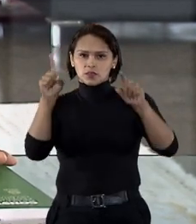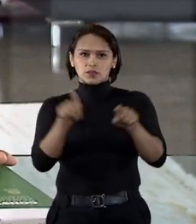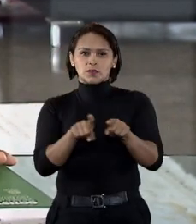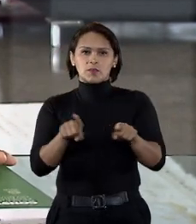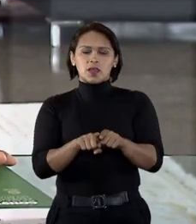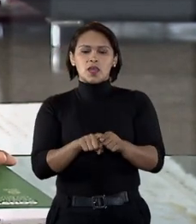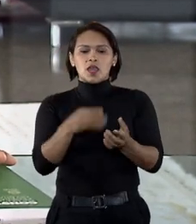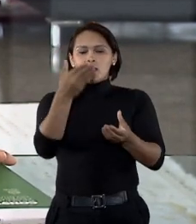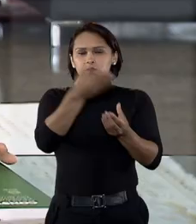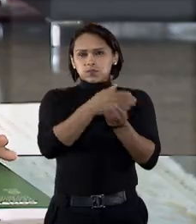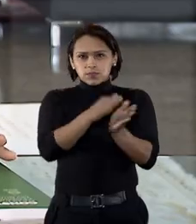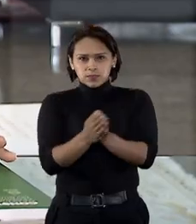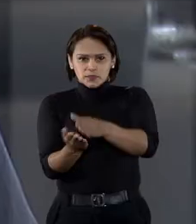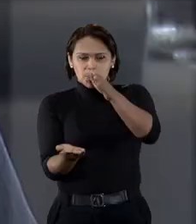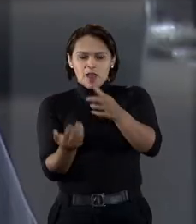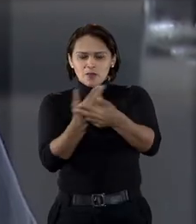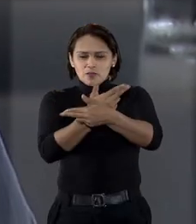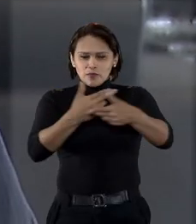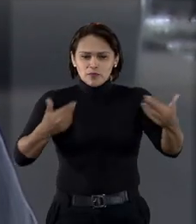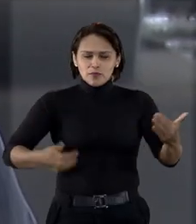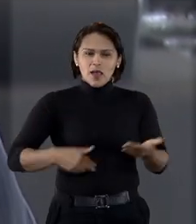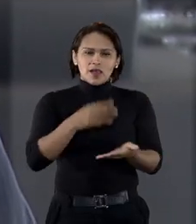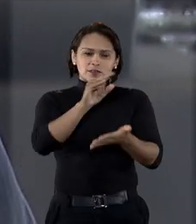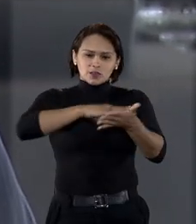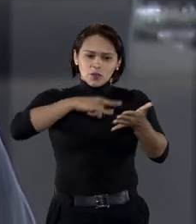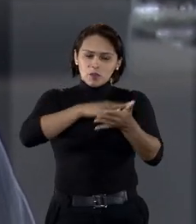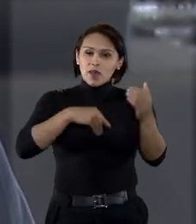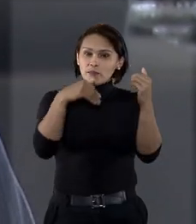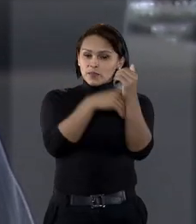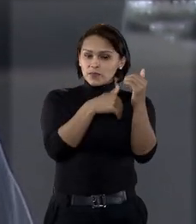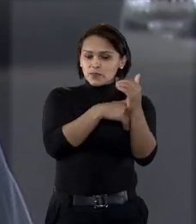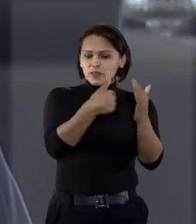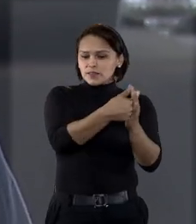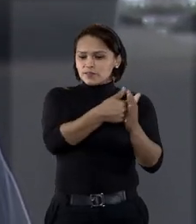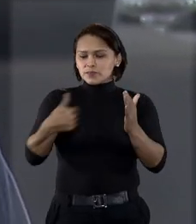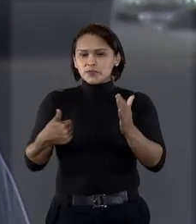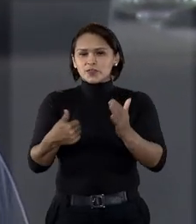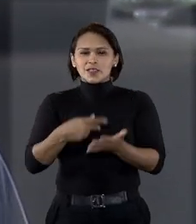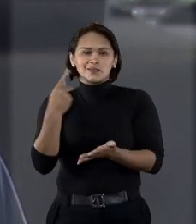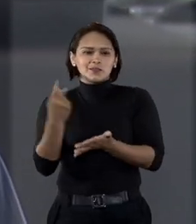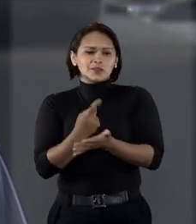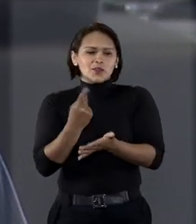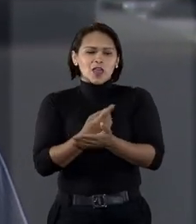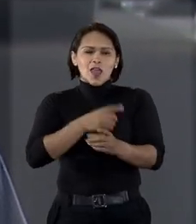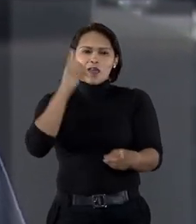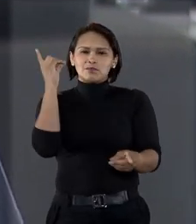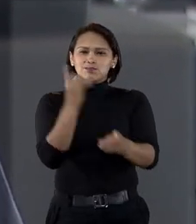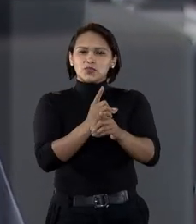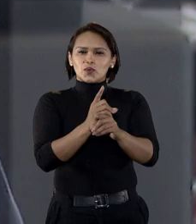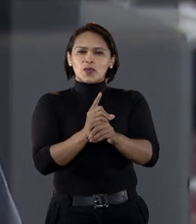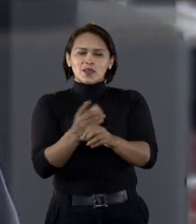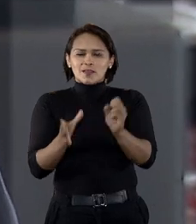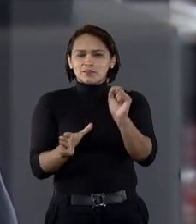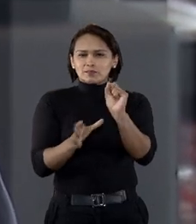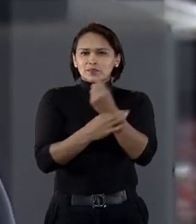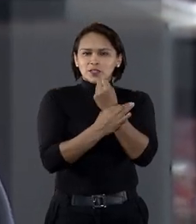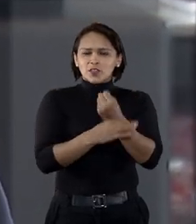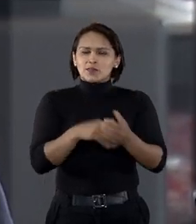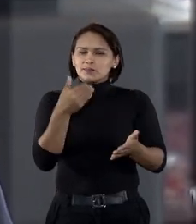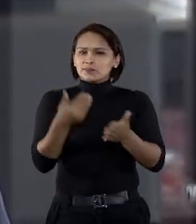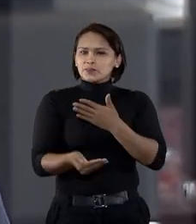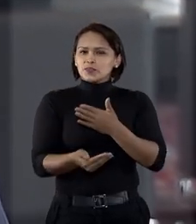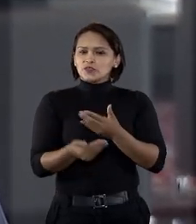destacou ainda que, segundo os autos, diversos documentos foram removidos com o objetivo de frustrar a busca e apreensão e